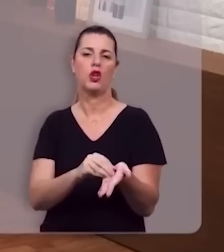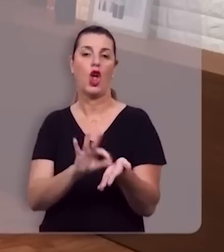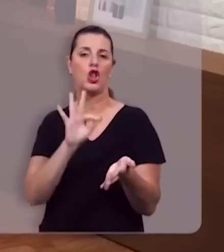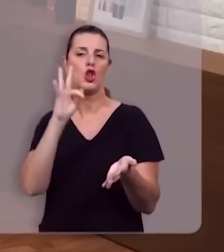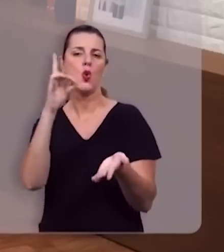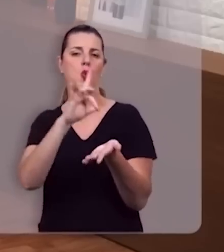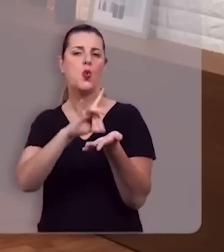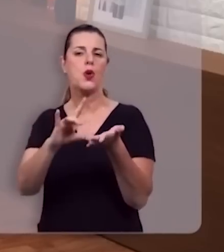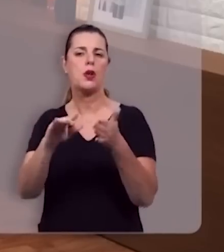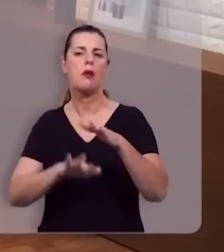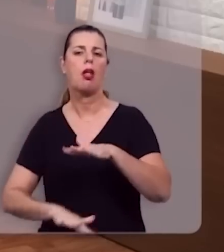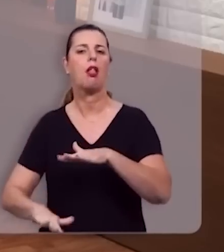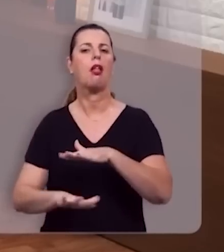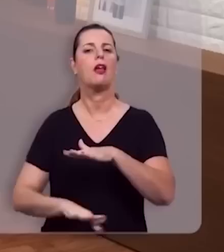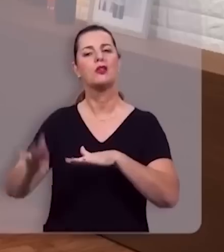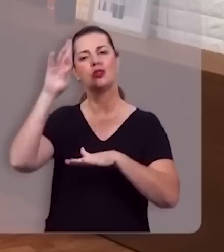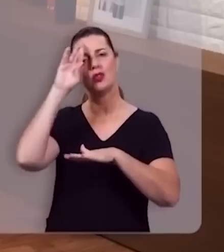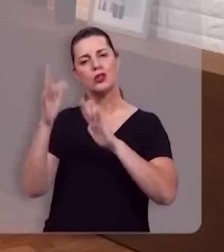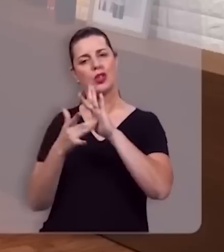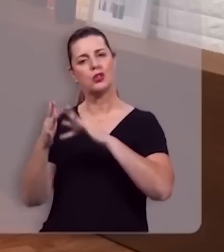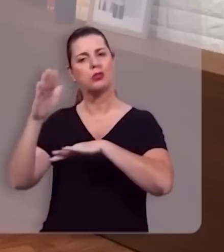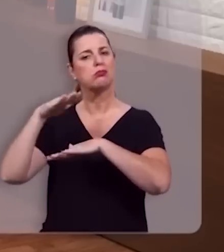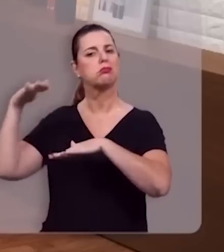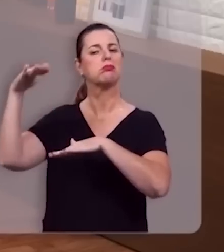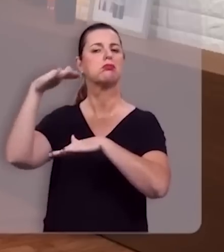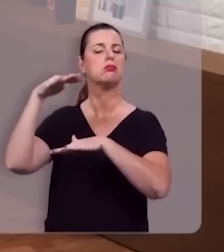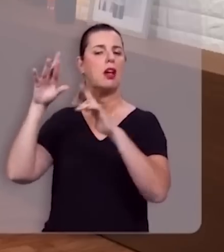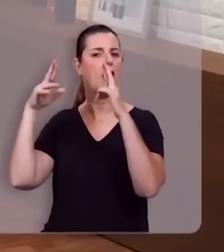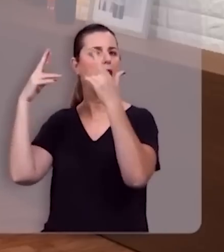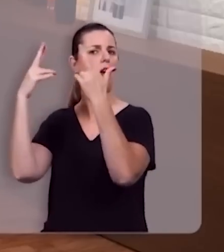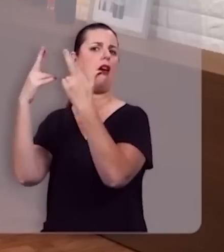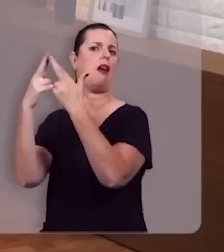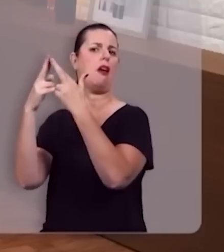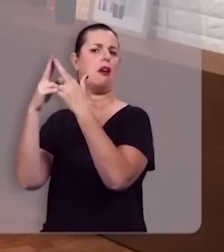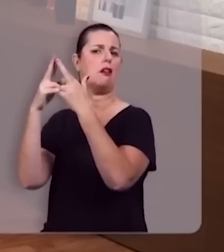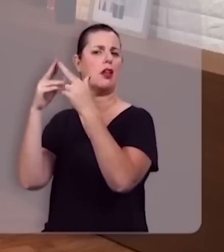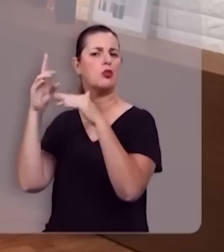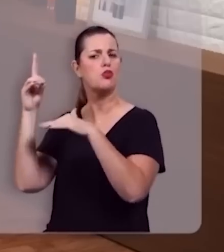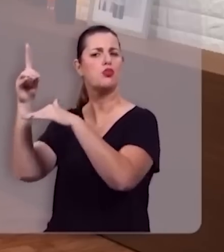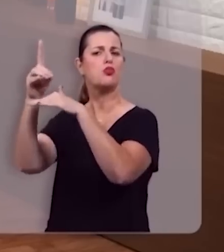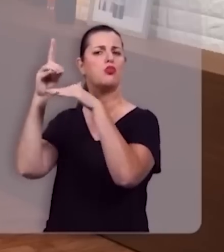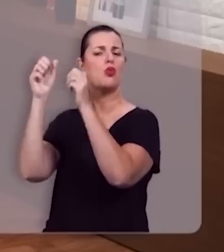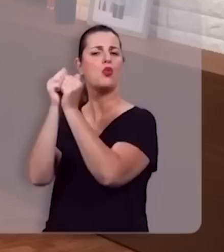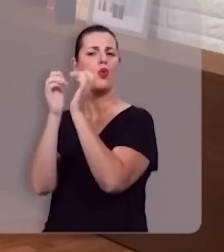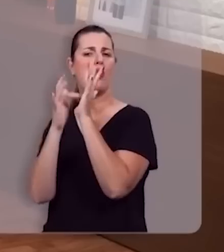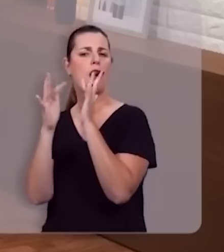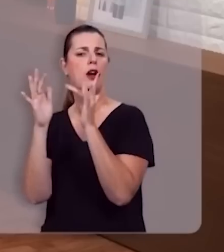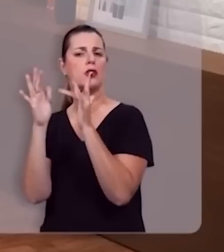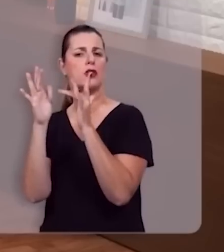inimigos estarão debaixo dos pés do Senhor Jesus e ele reinará supremo com a sua noiva.